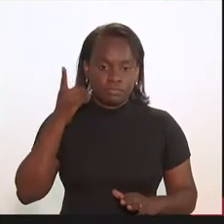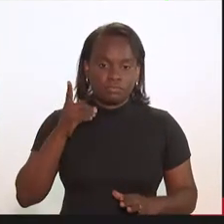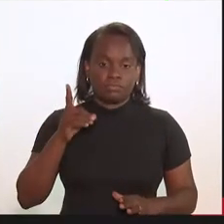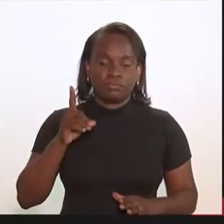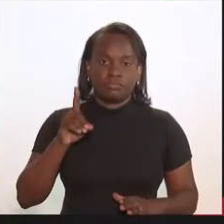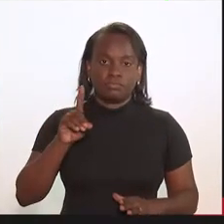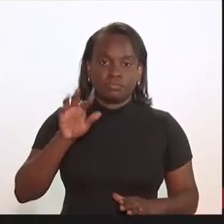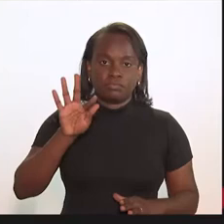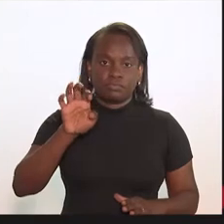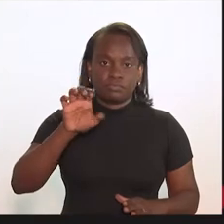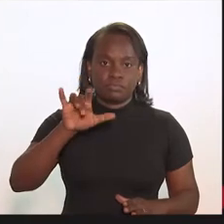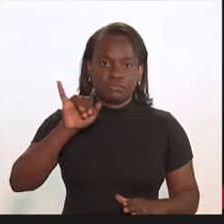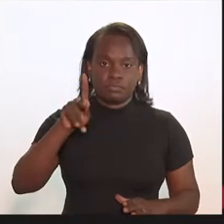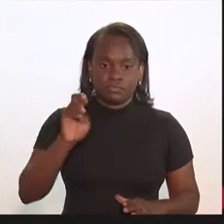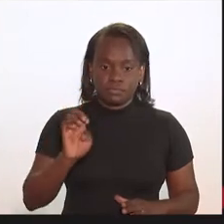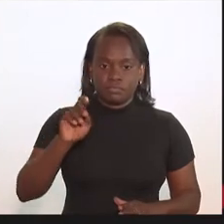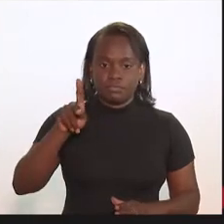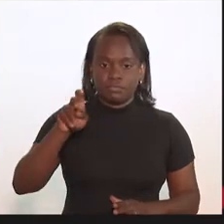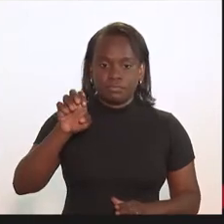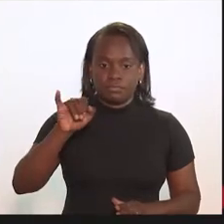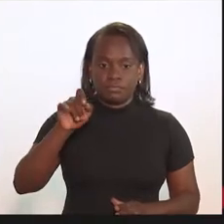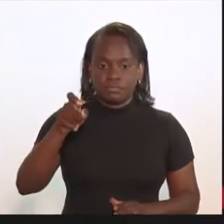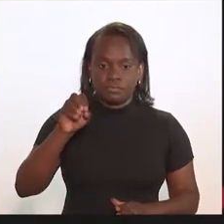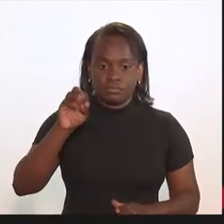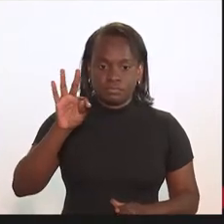deputado Felipe Peixoto.